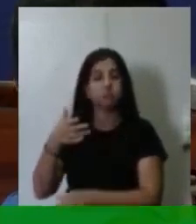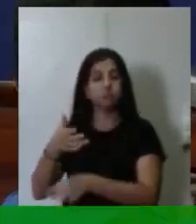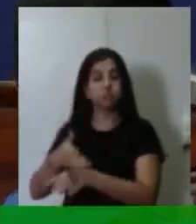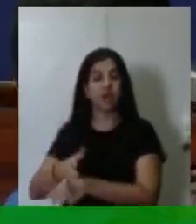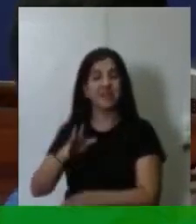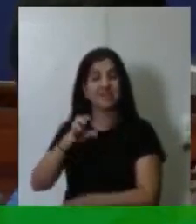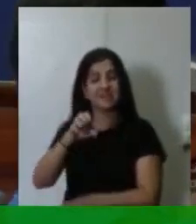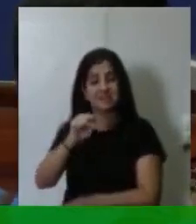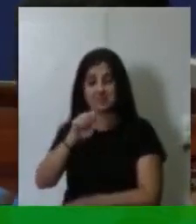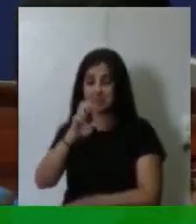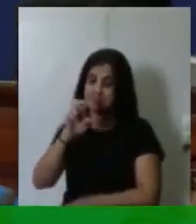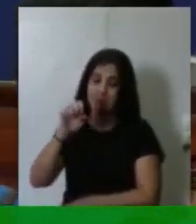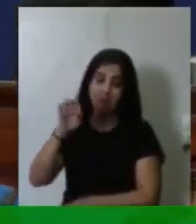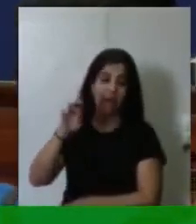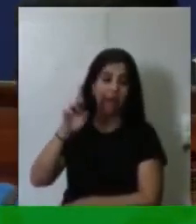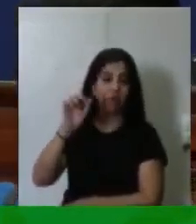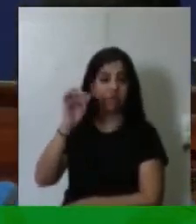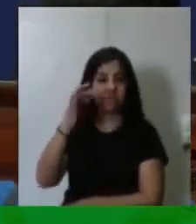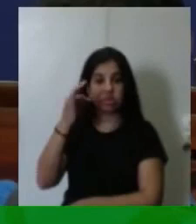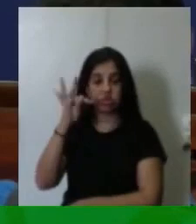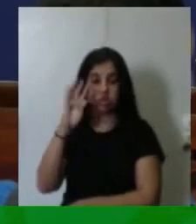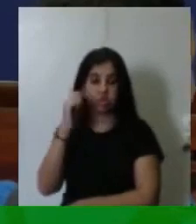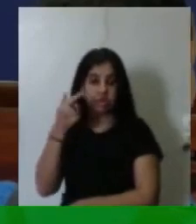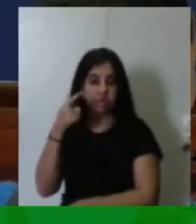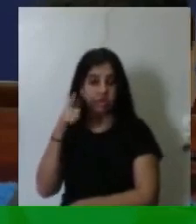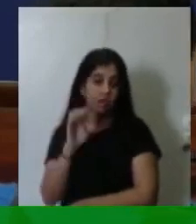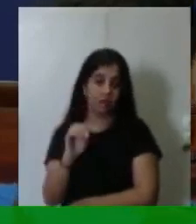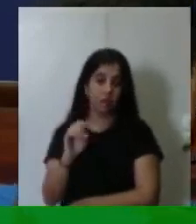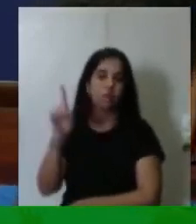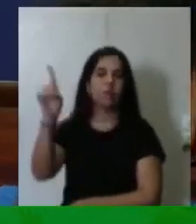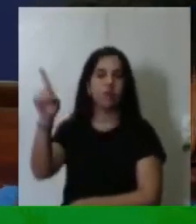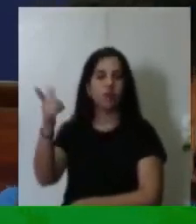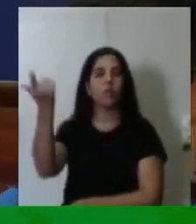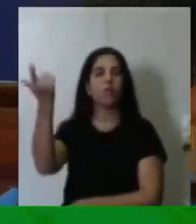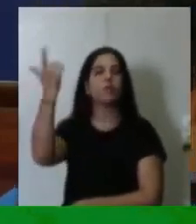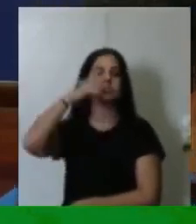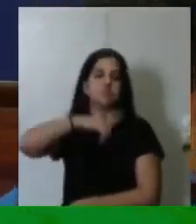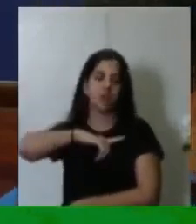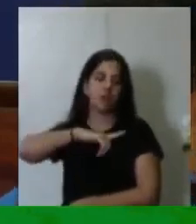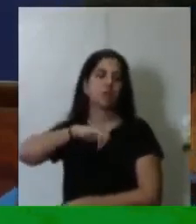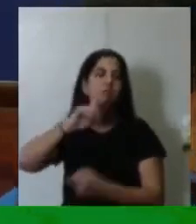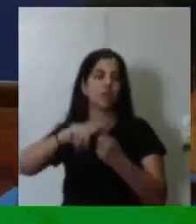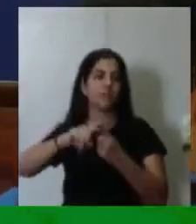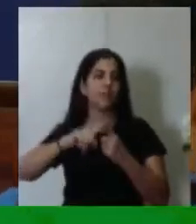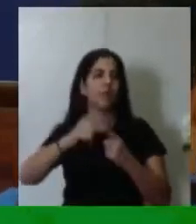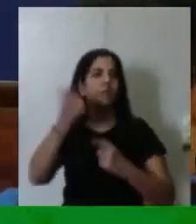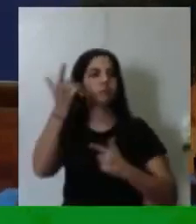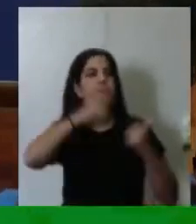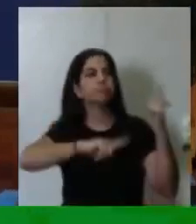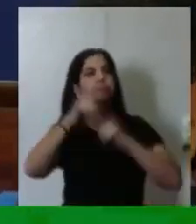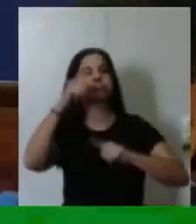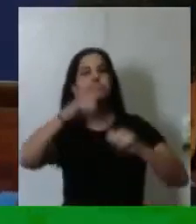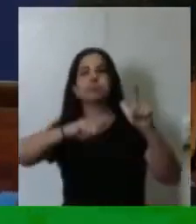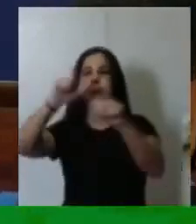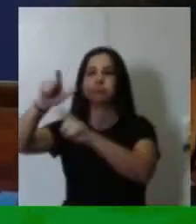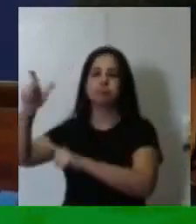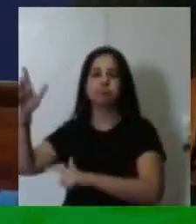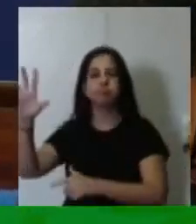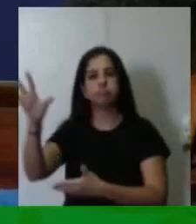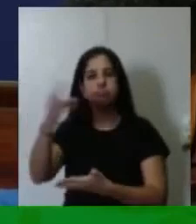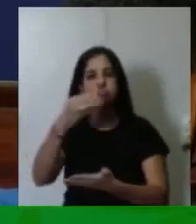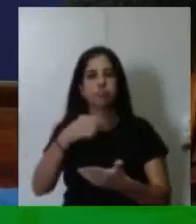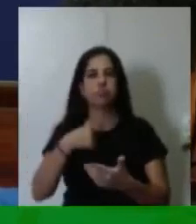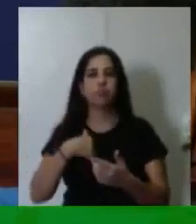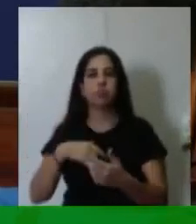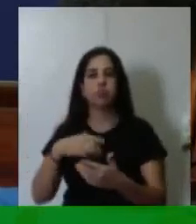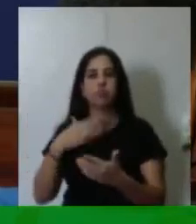conquistar os nossos espaços. Em 2015, com o pôr de escolamento e retina, perdi a visão dos dois olhos. Mas